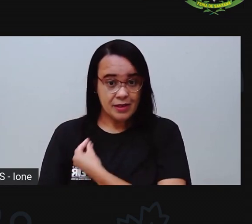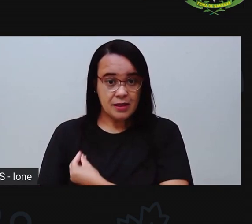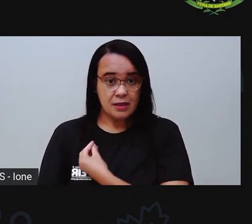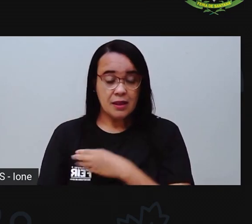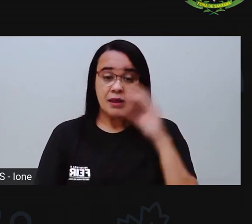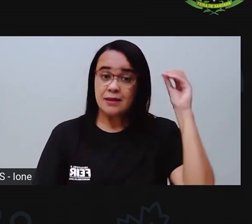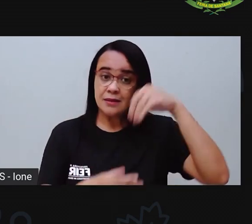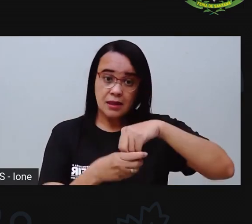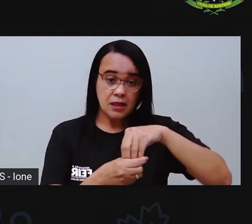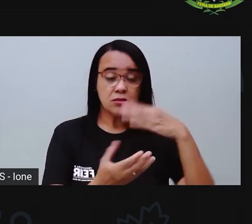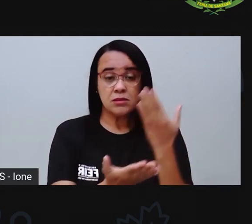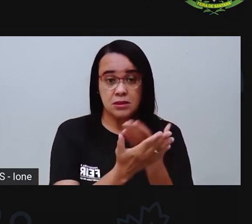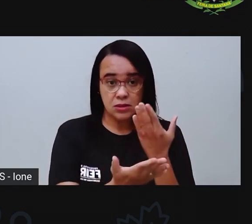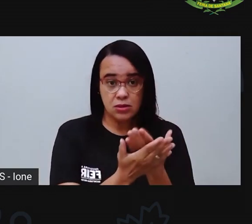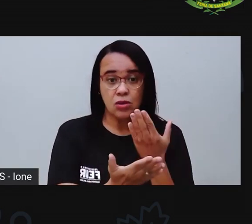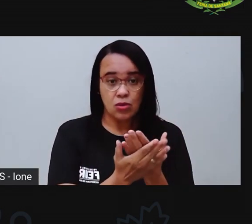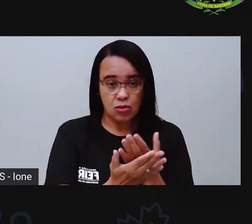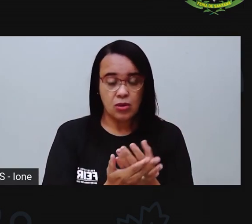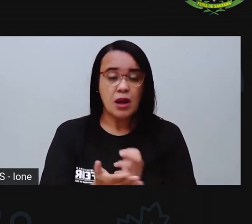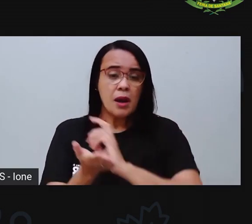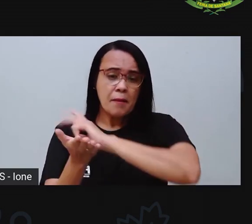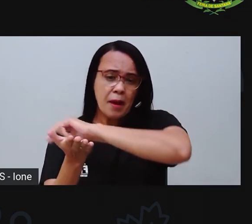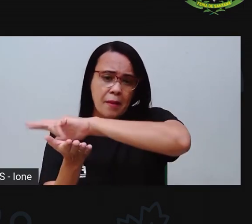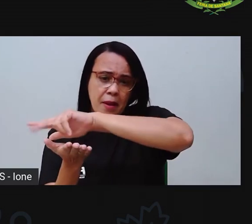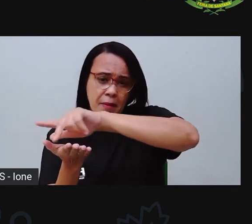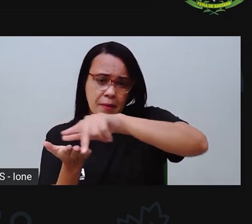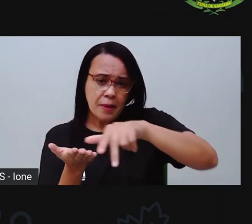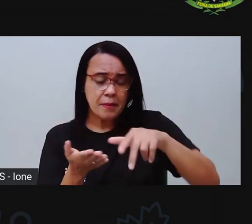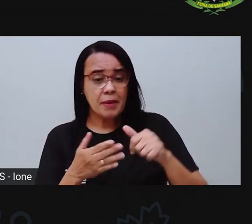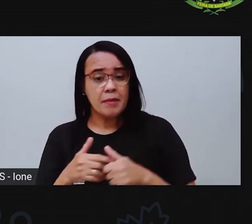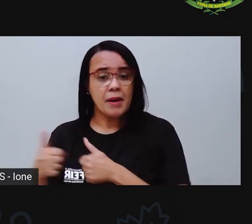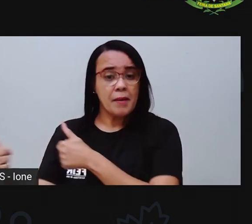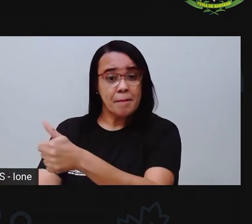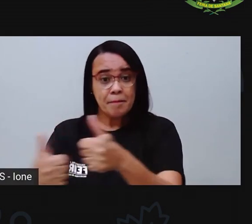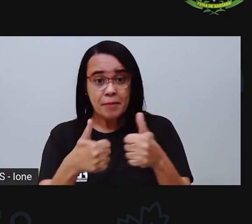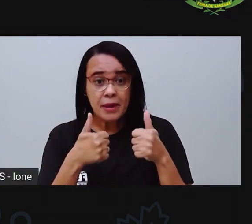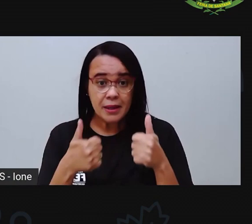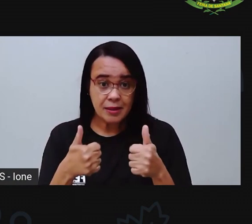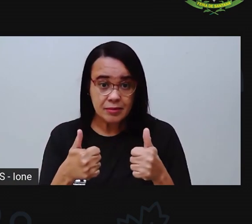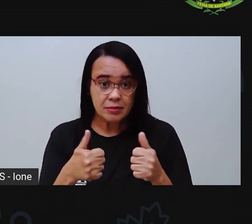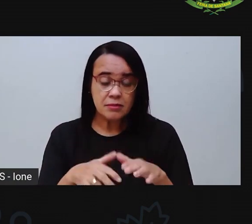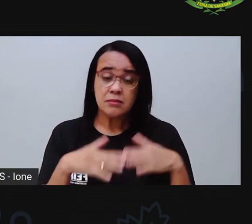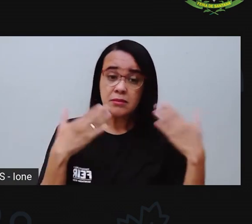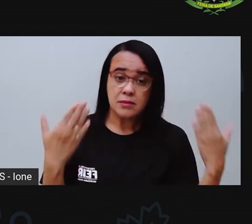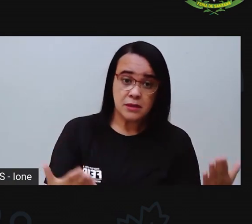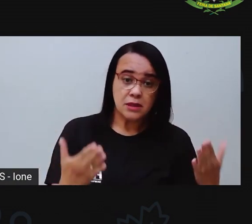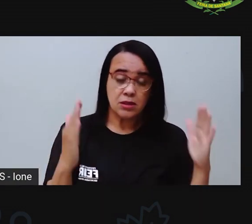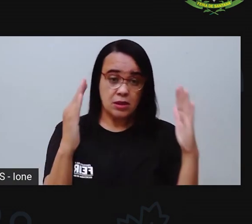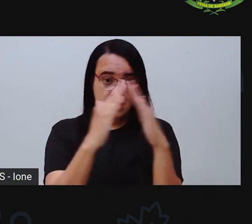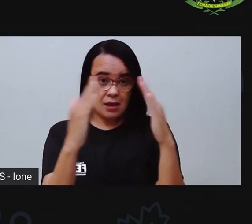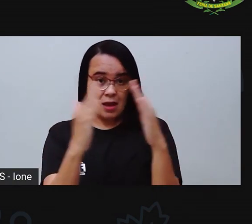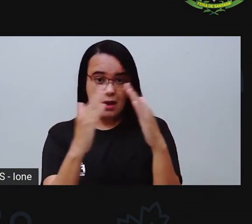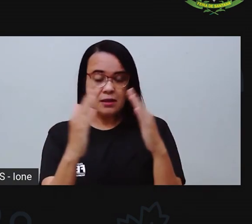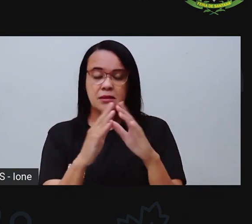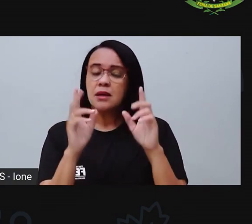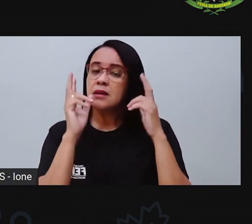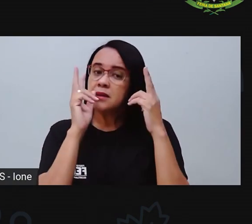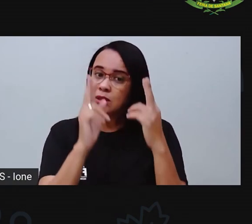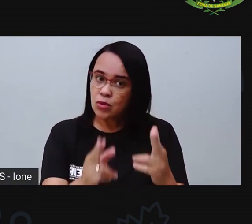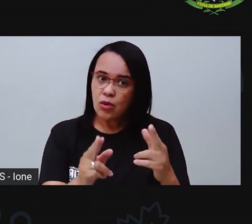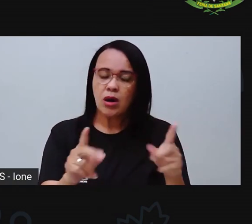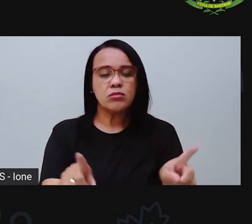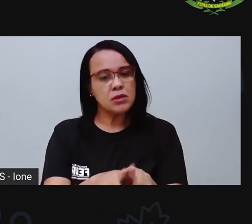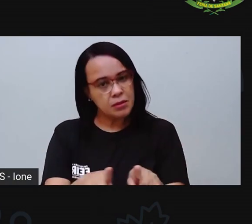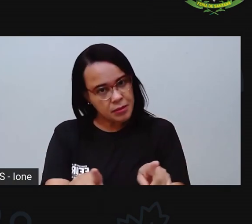se na escola tem isso tudo pra funcionar bem, e nossa casa seria diferente, o vocês acham, né? Então,